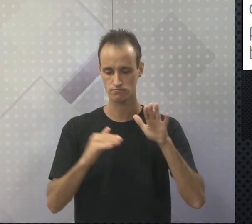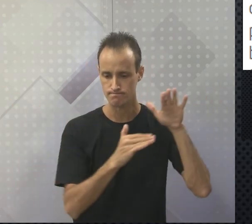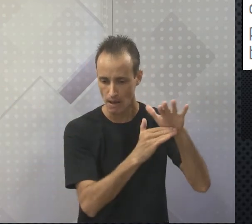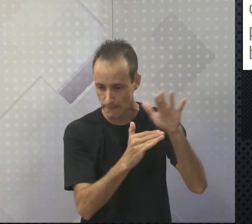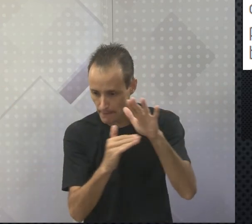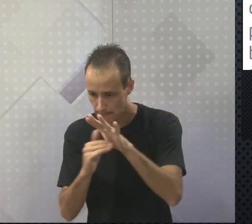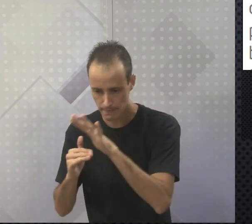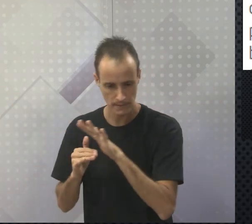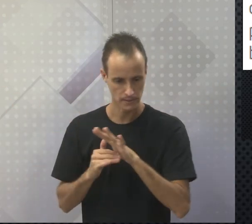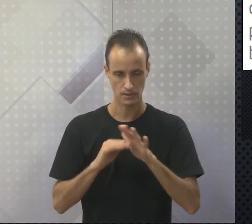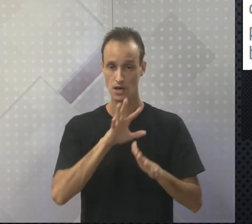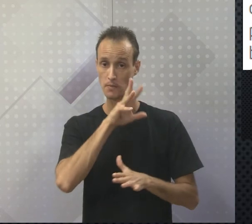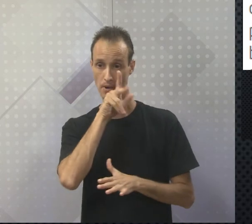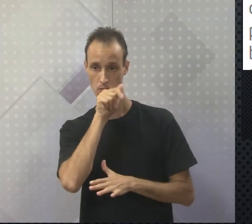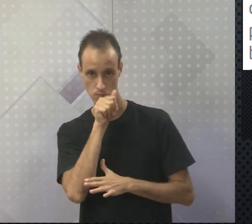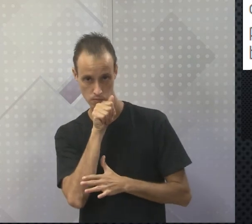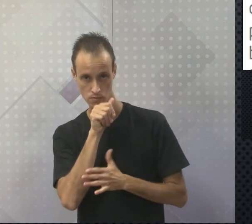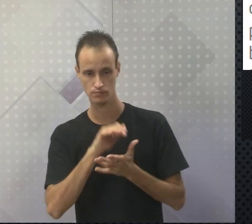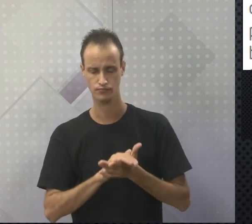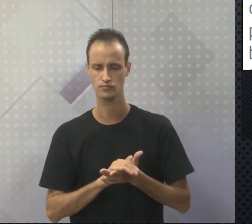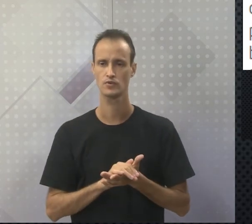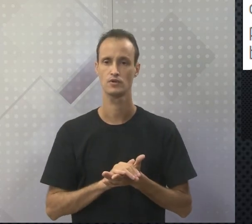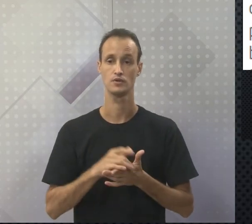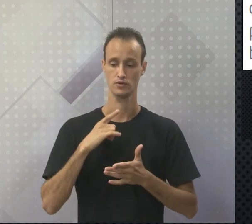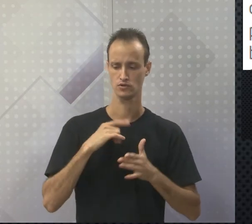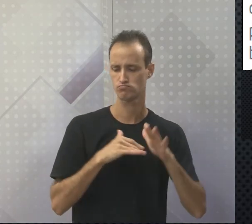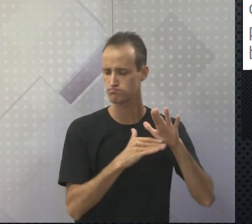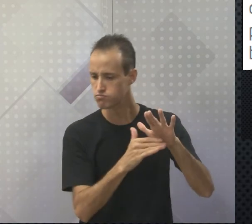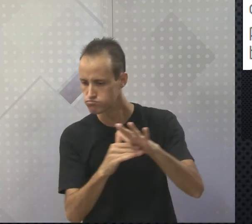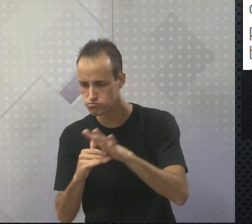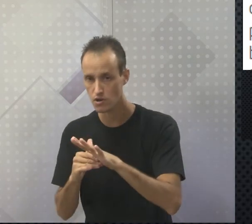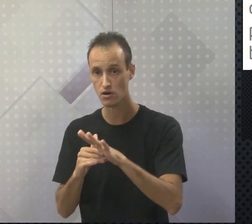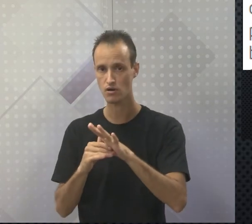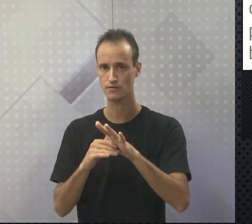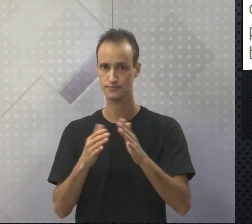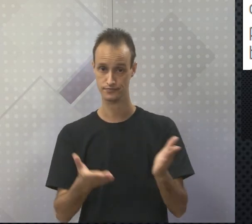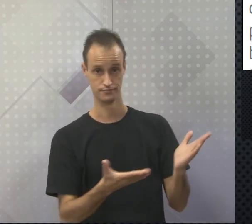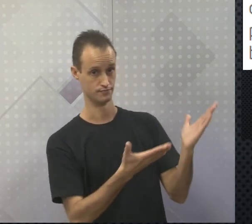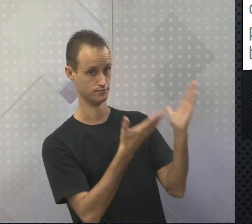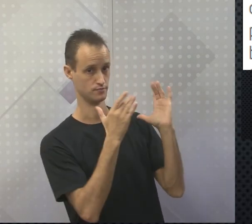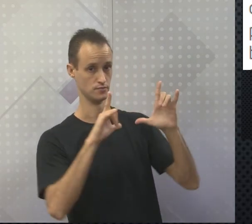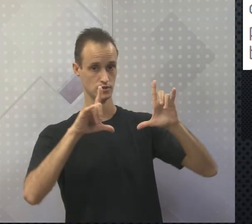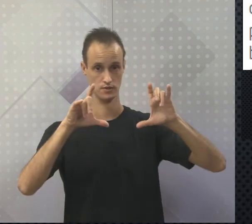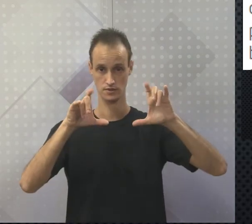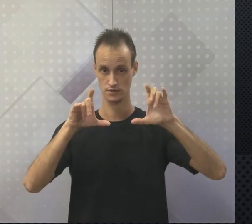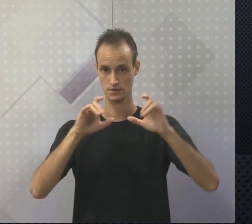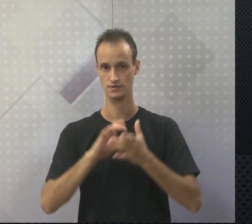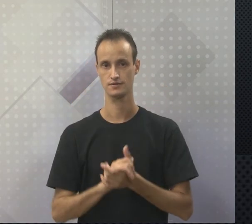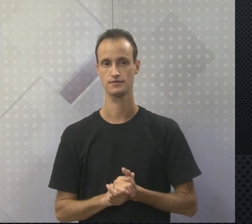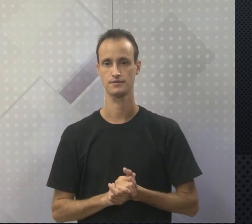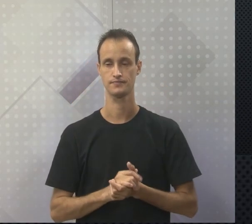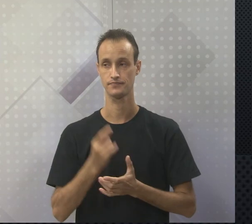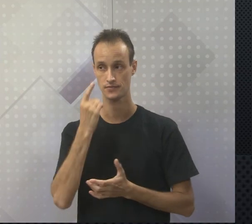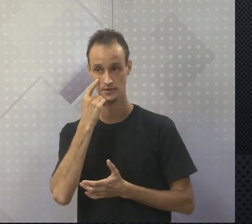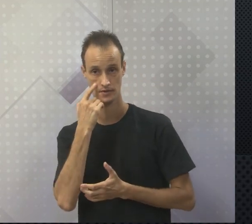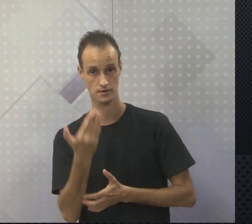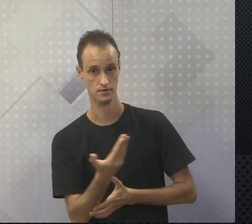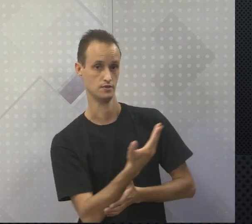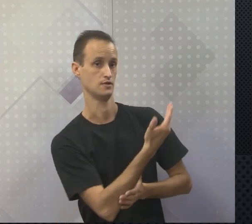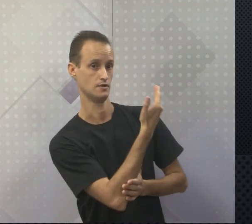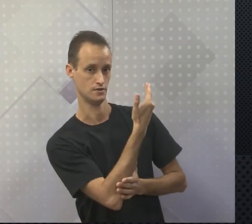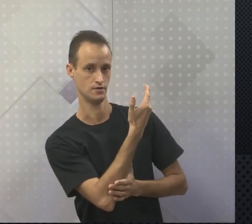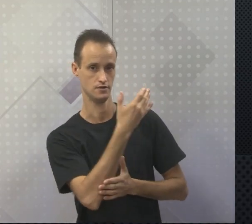cuidado, tá? Ele já tem um tratamento, um cuidado. E até selecionar uma imagem aqui, ó, para vocês perceberem,